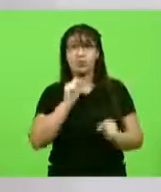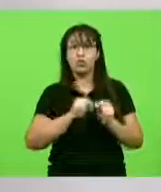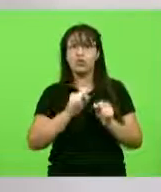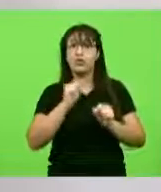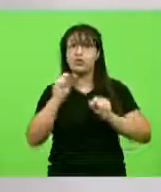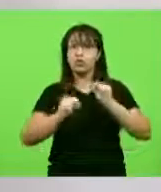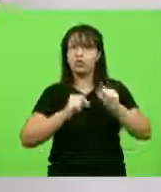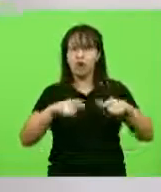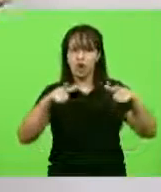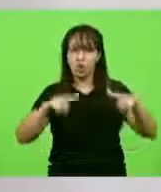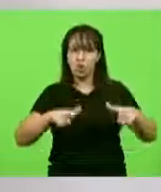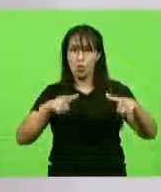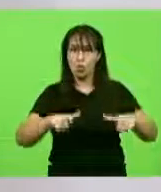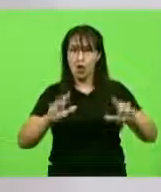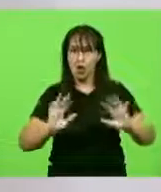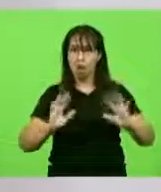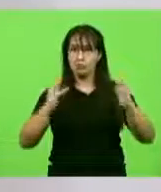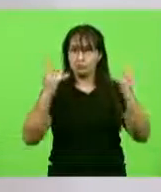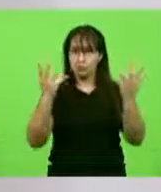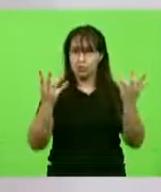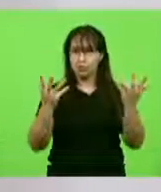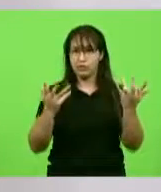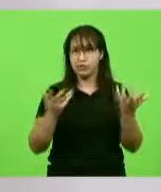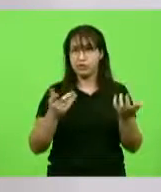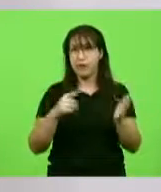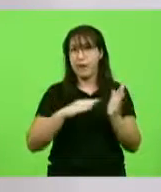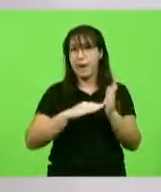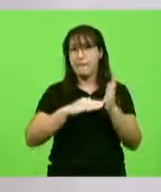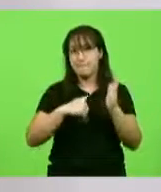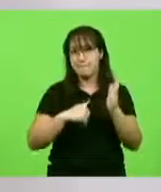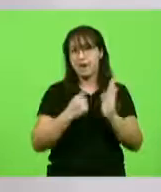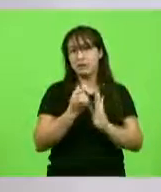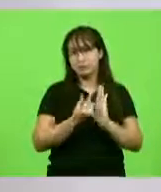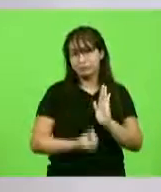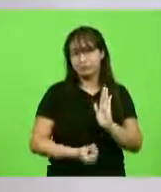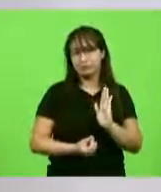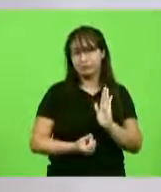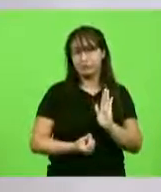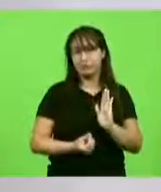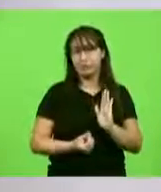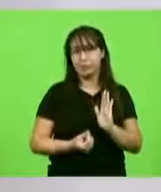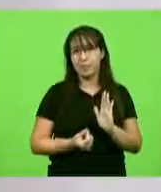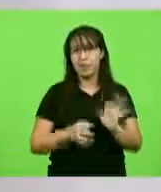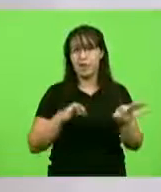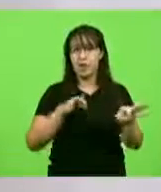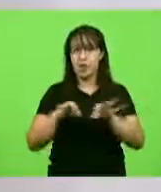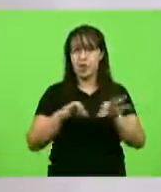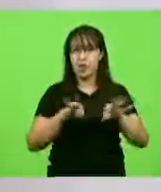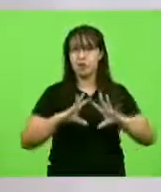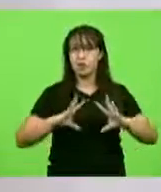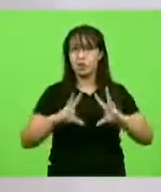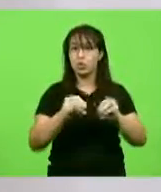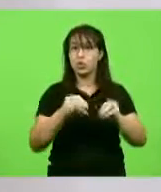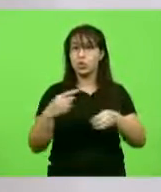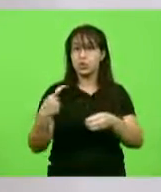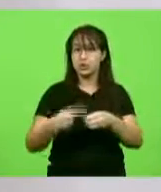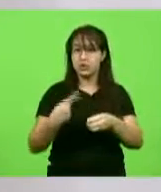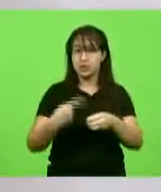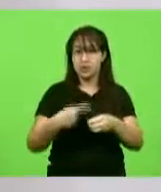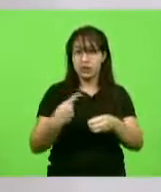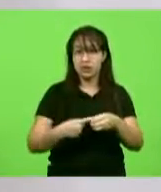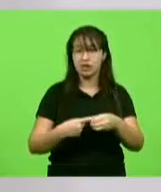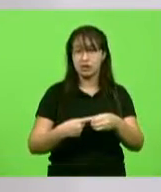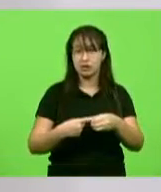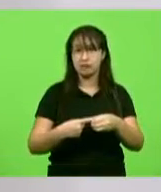eventos, evidentemente com muito menos custo do que um hospital de campanha, se mobilizou a cidade inteira e